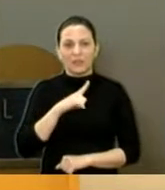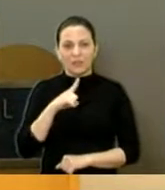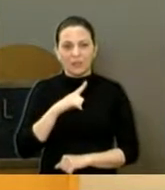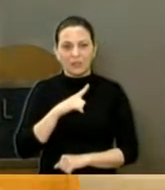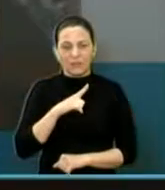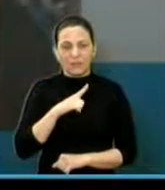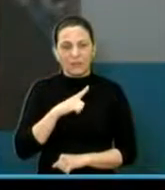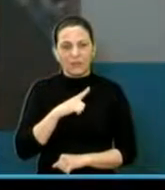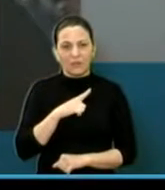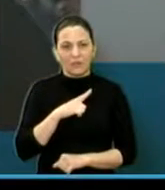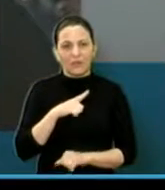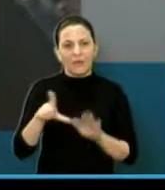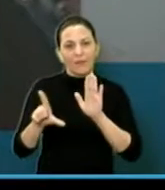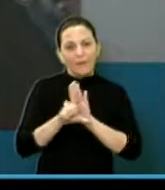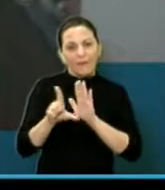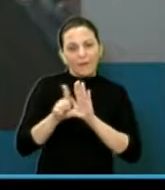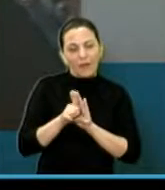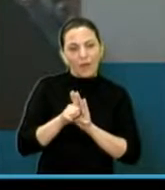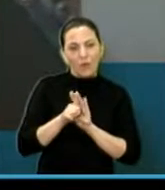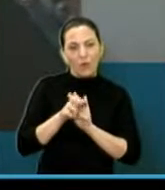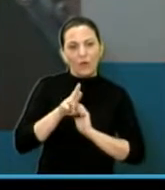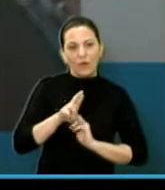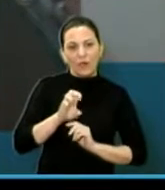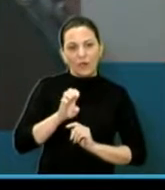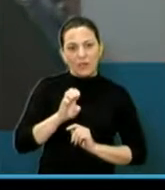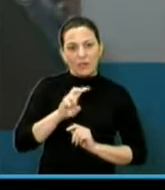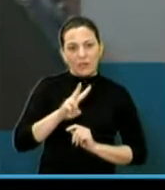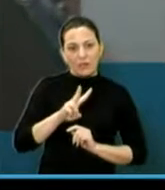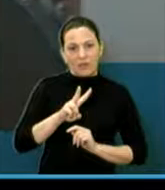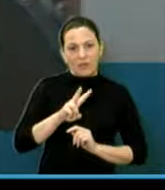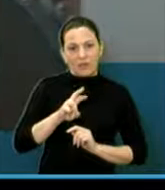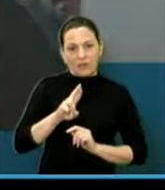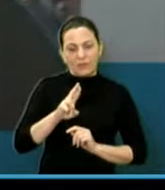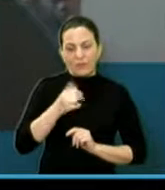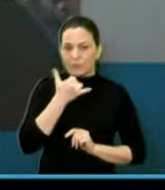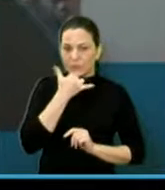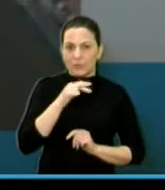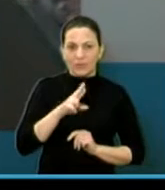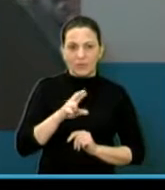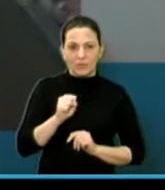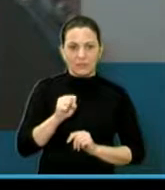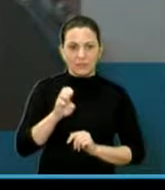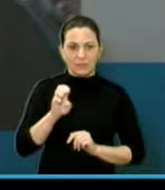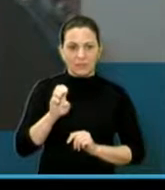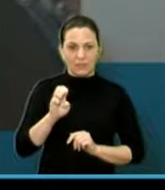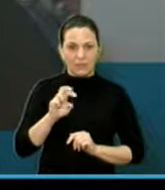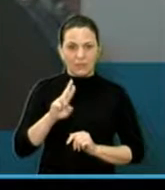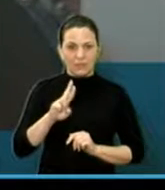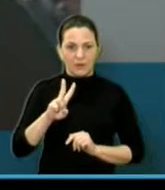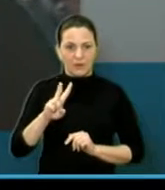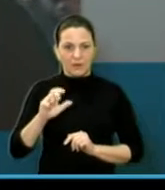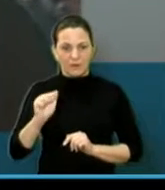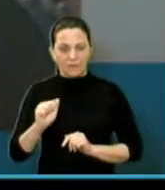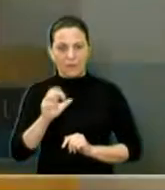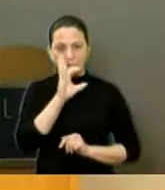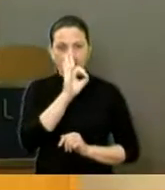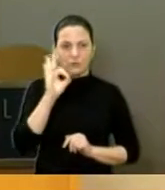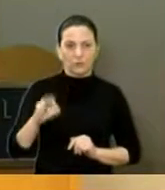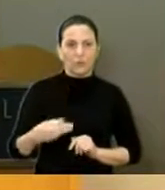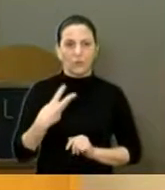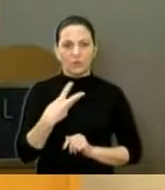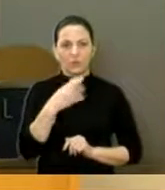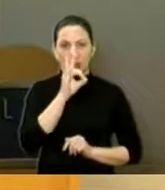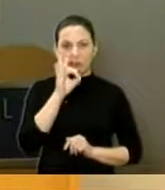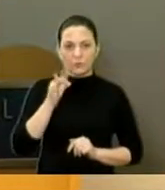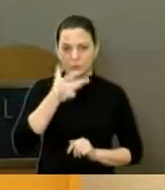feita as casas e outras casas que estão sendo feitas ou serão feitas, do número de 3% para os deficientes também. Então, nós